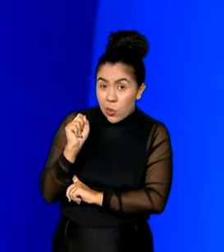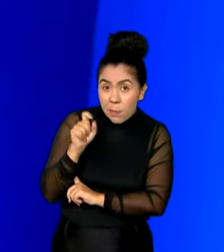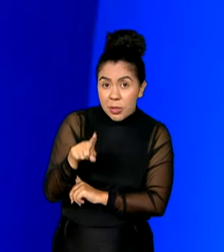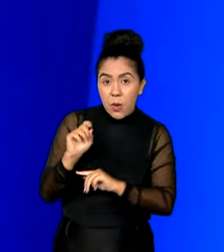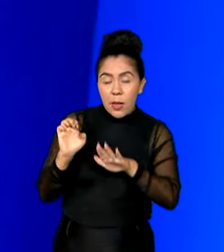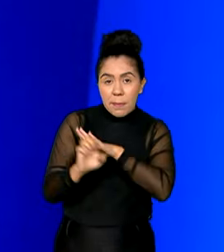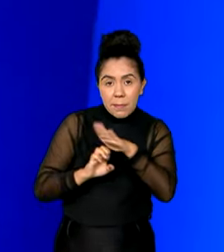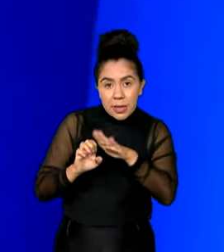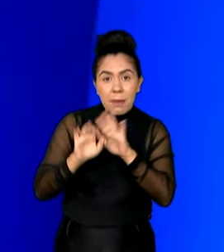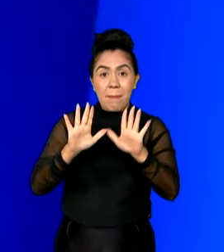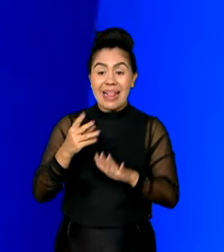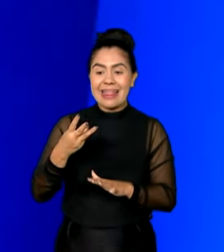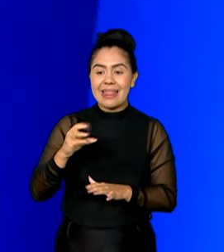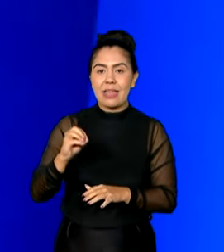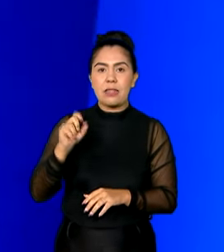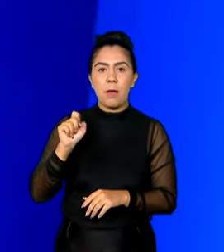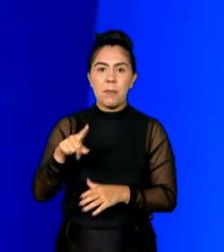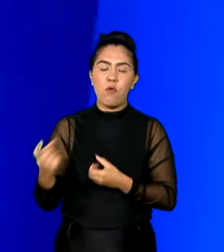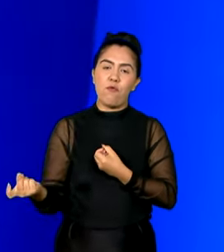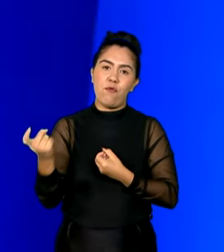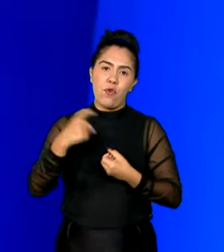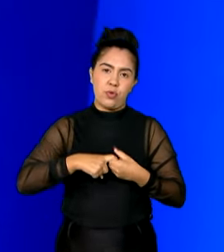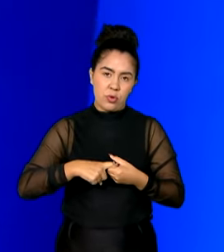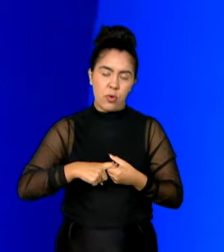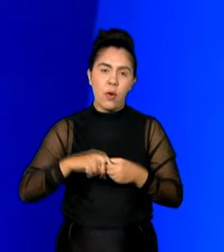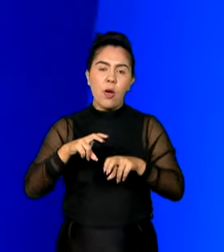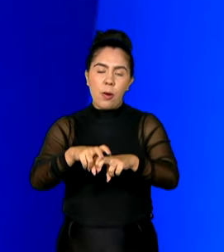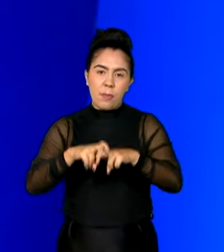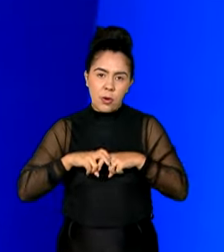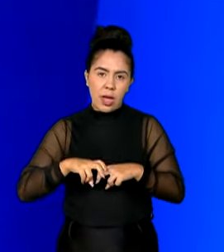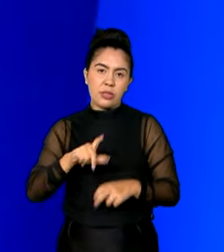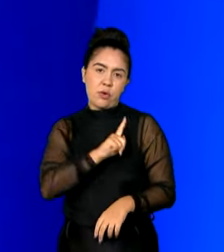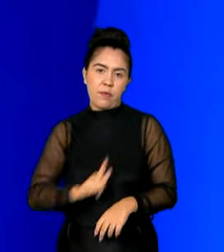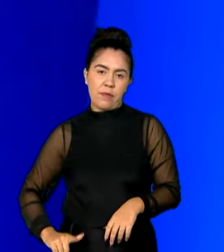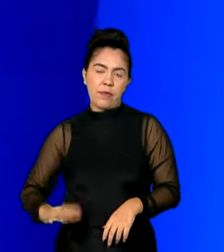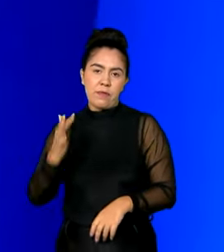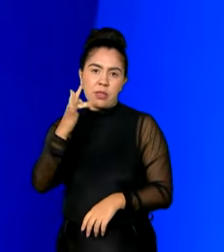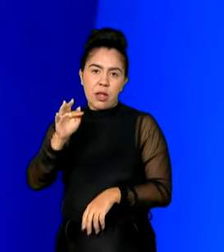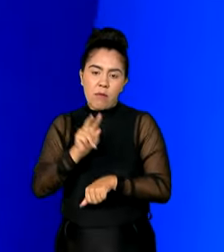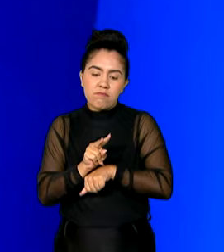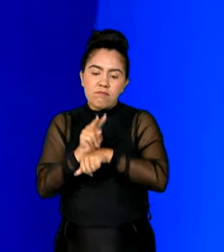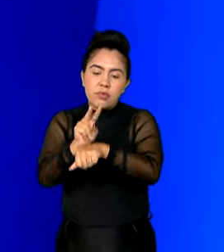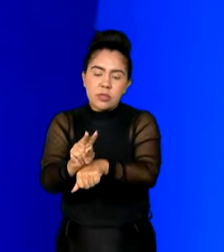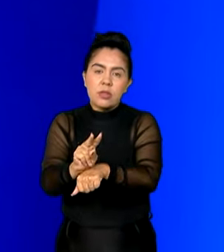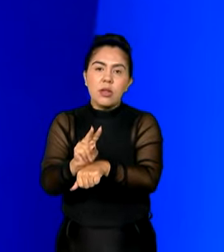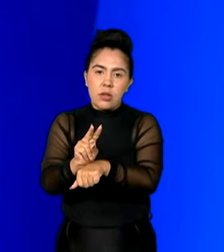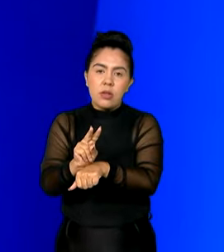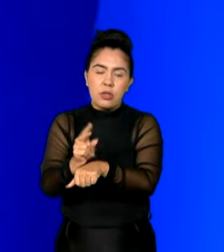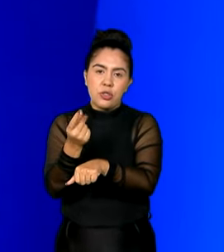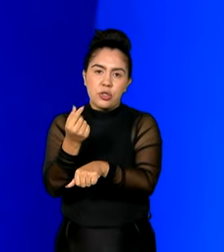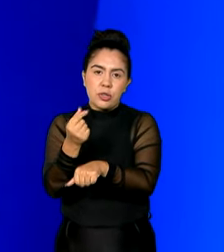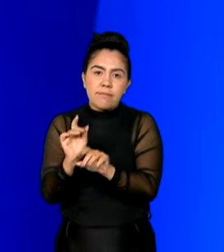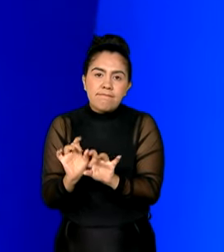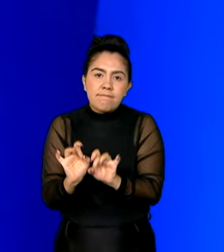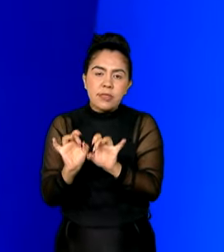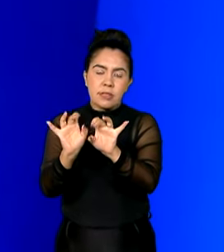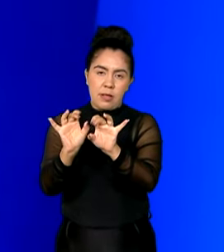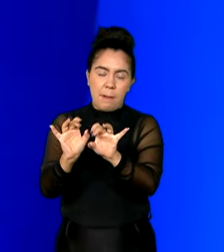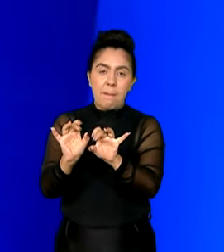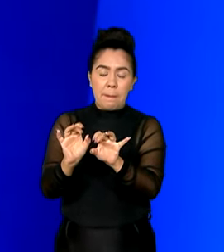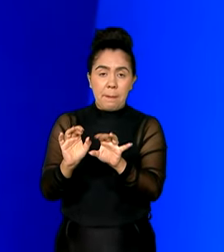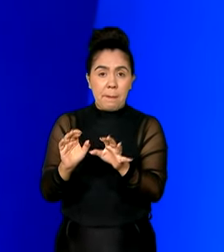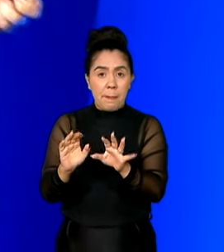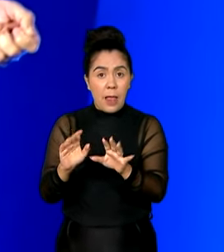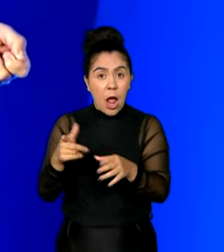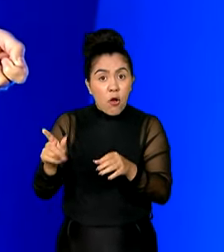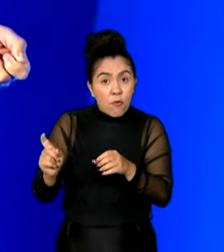30 mil reabriram com o dinheiro do governo num Procrédito especial, num Pronamp especial específico para o Rio Grande do Sul. E reabriram